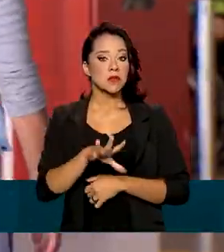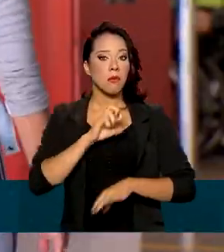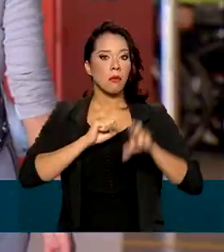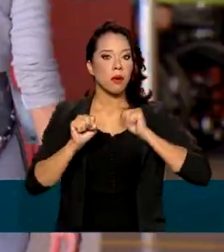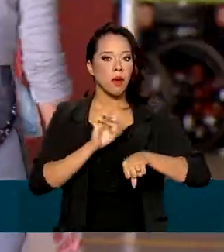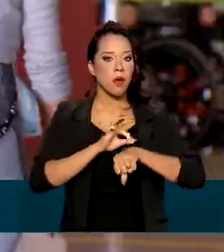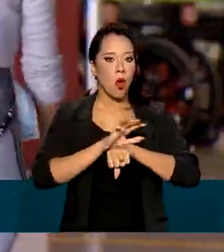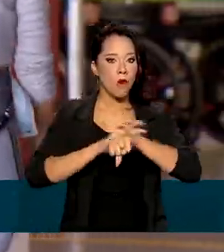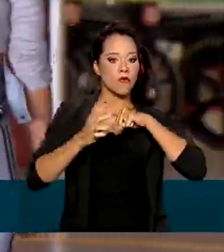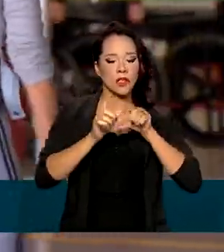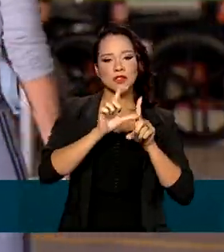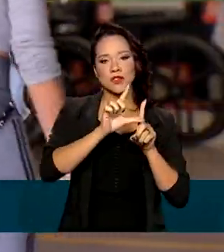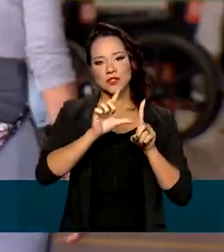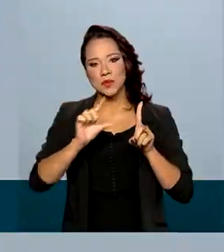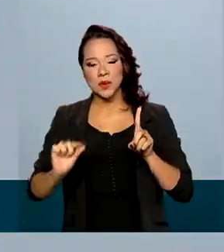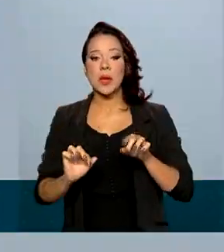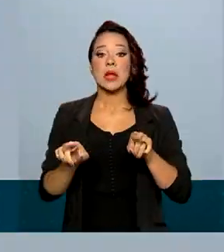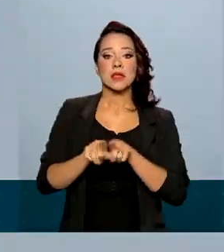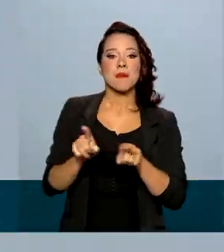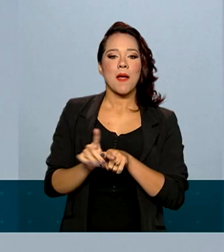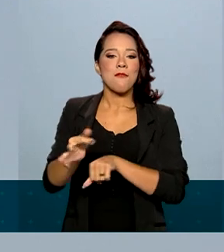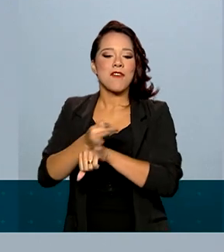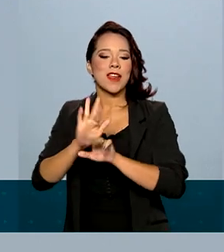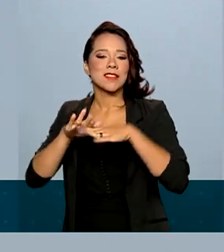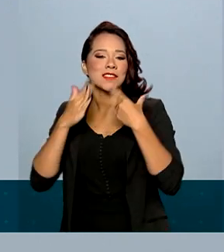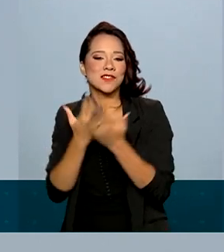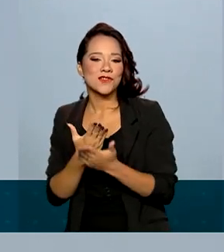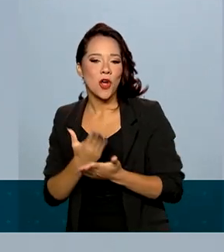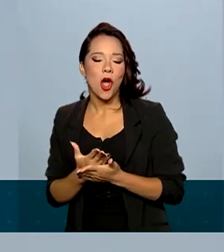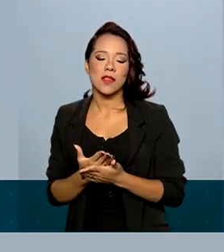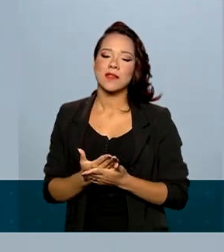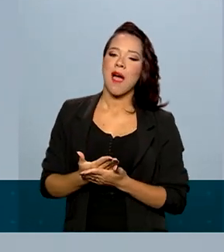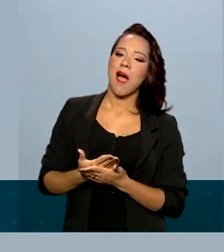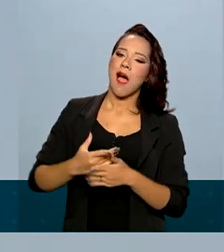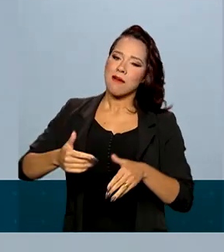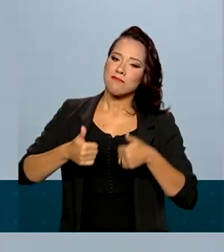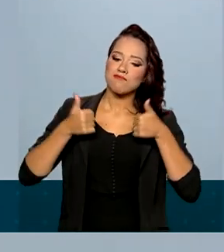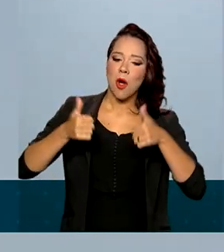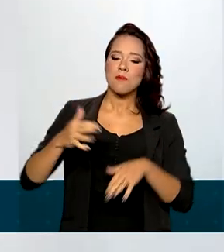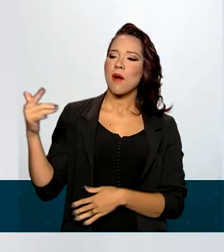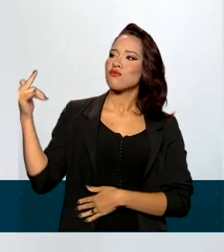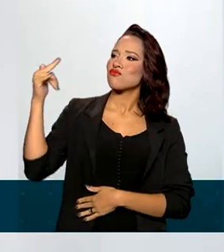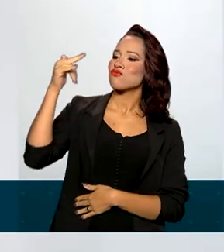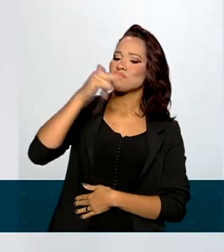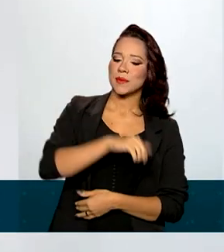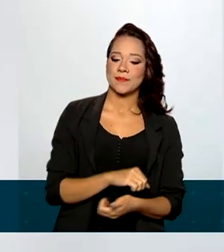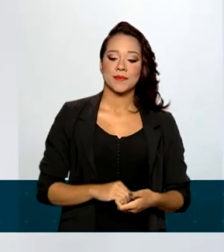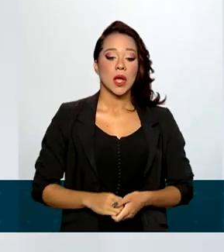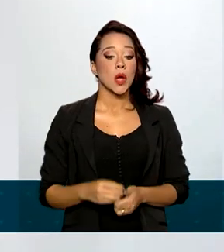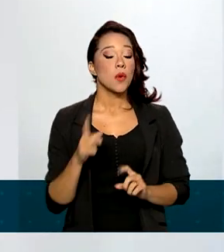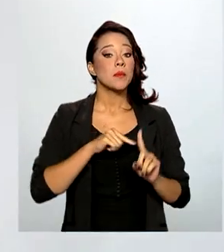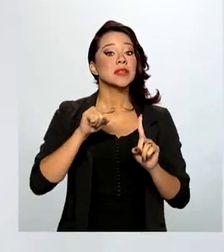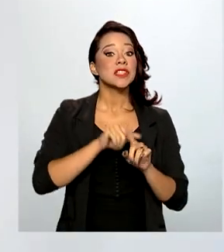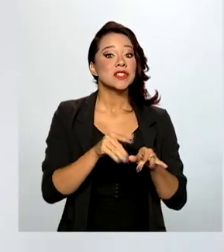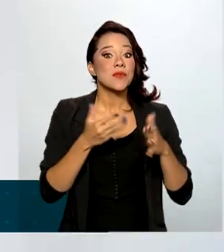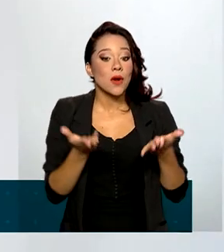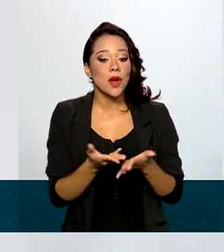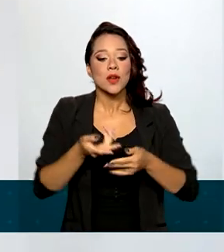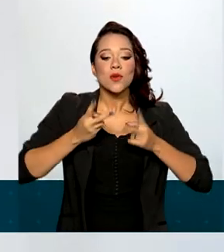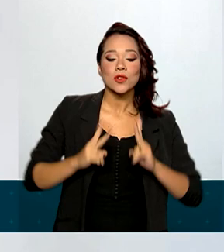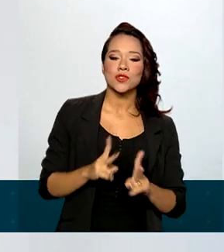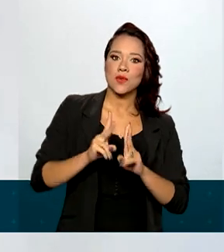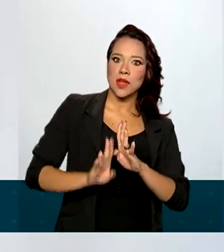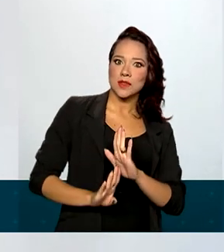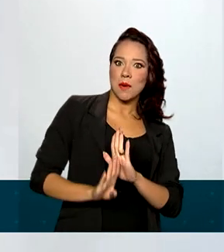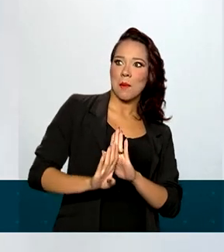e a chegada das férias escolares influenciaram positivamente o transporte aéreo. Nossa missão agora é continuar esse